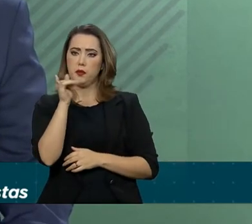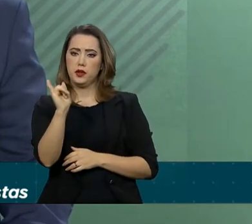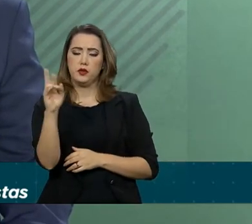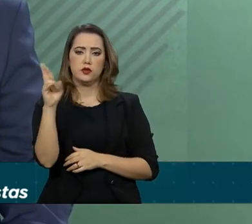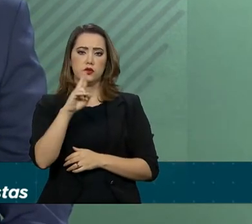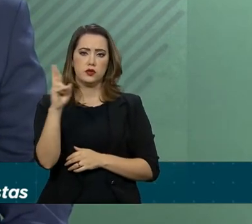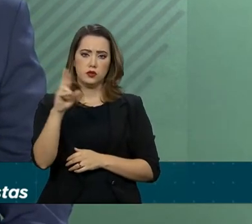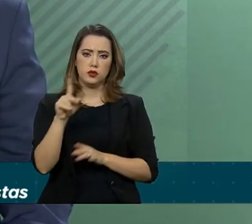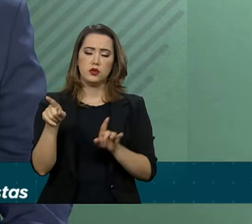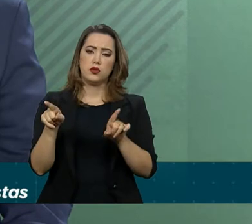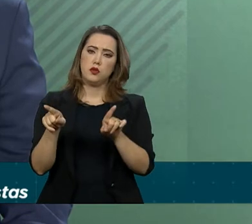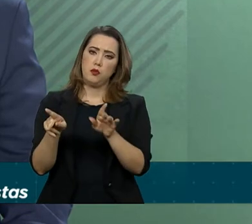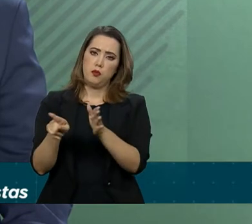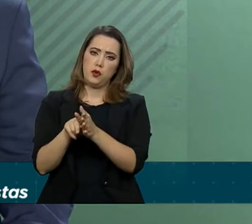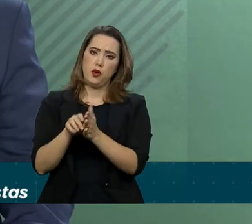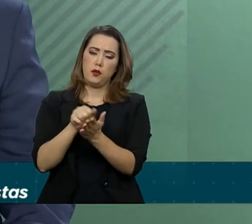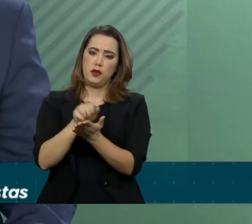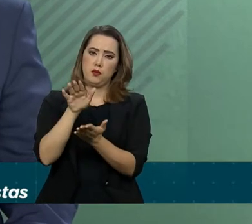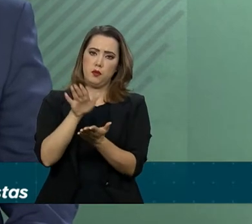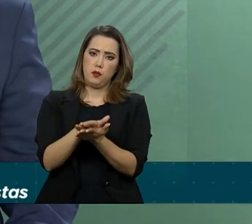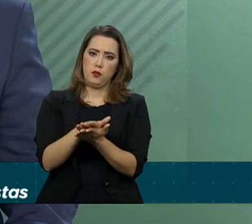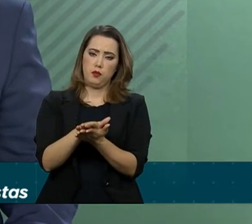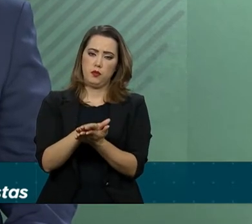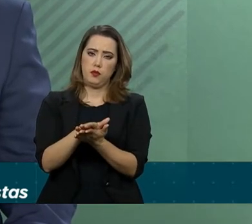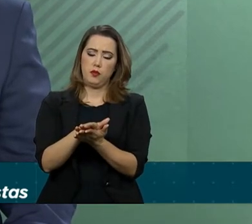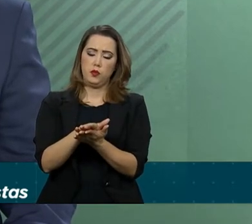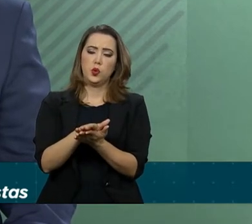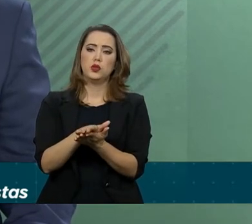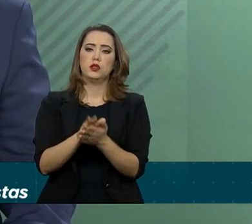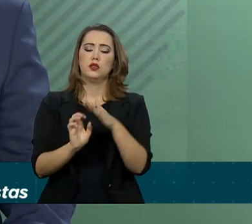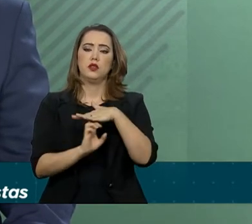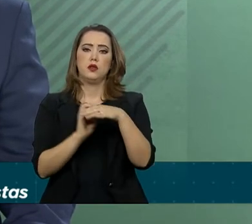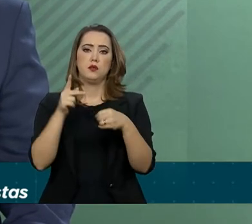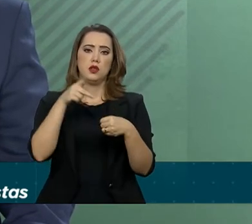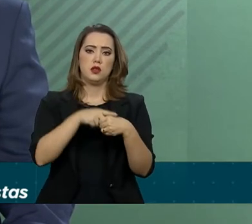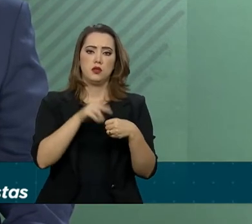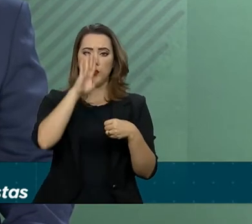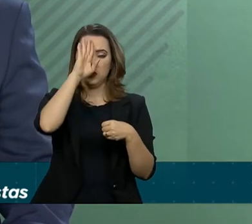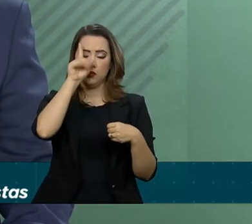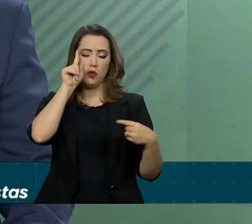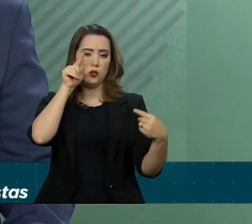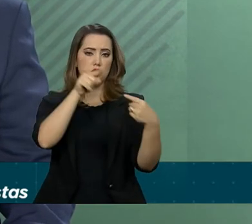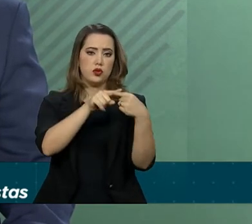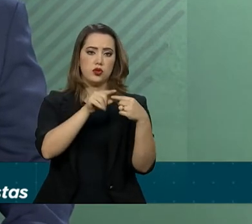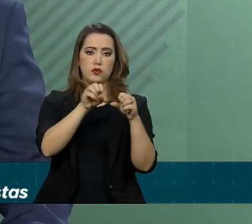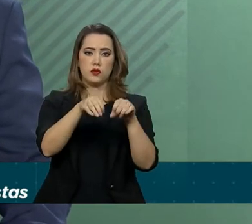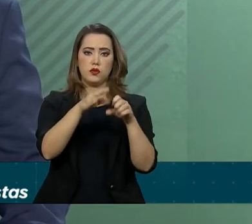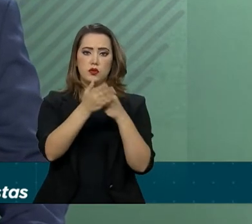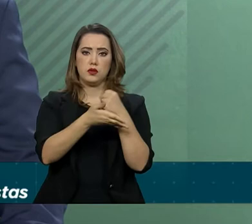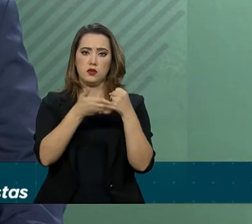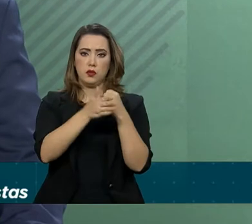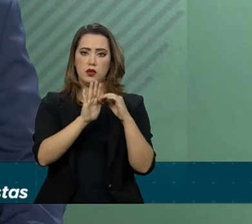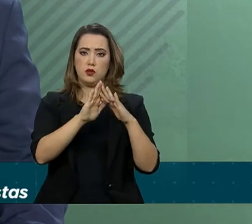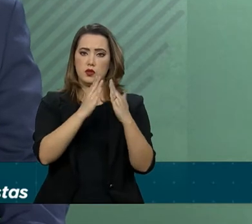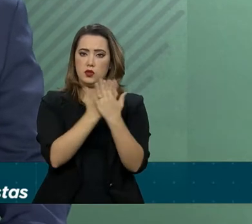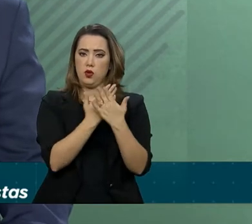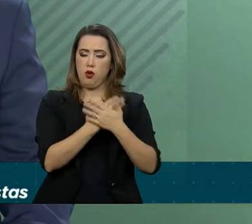referente às multas da Petrobras, com prioridades na educação básica e creches.